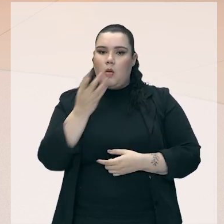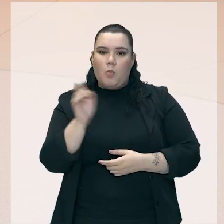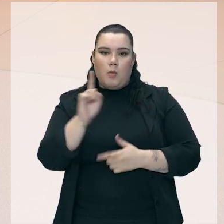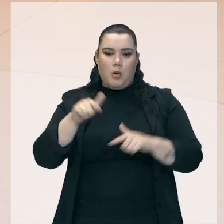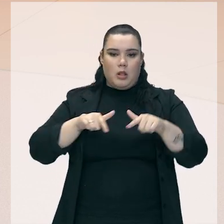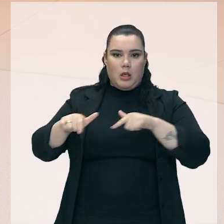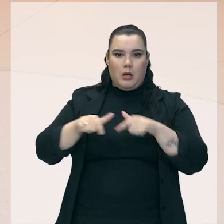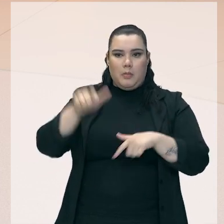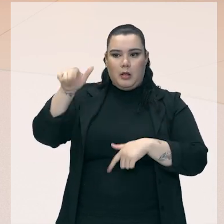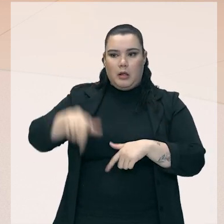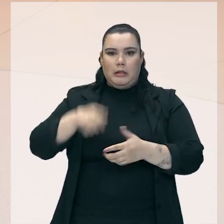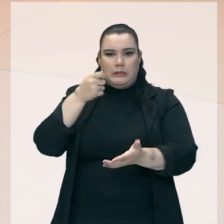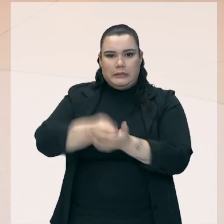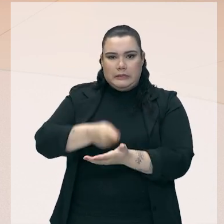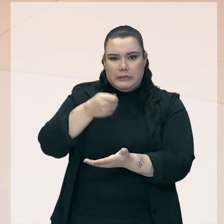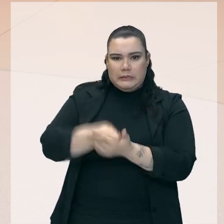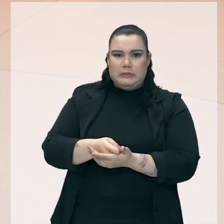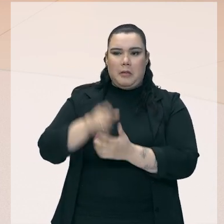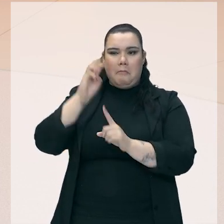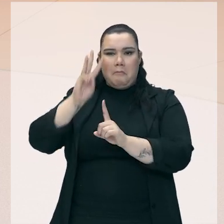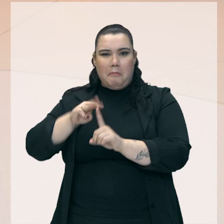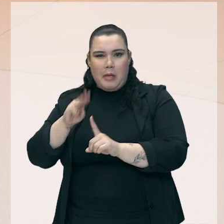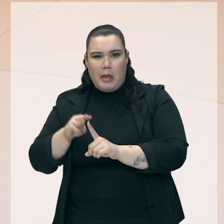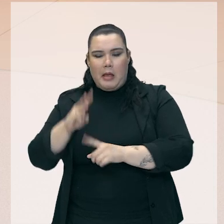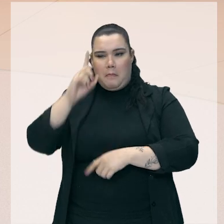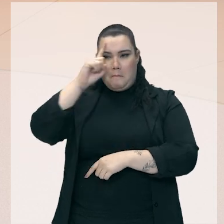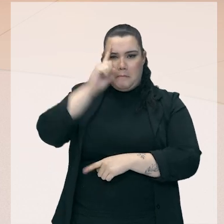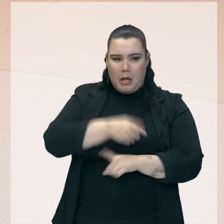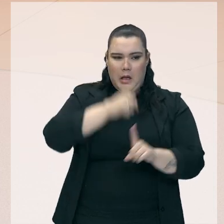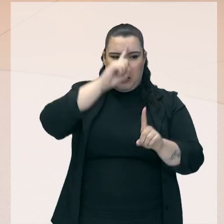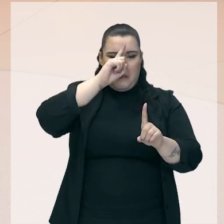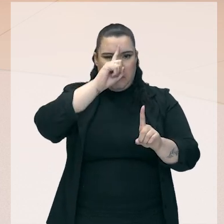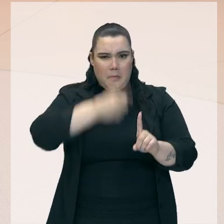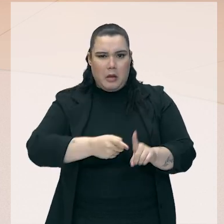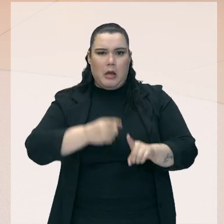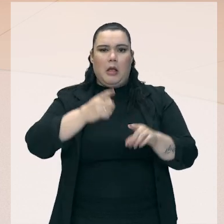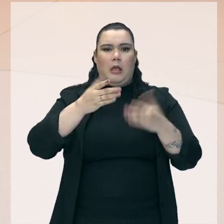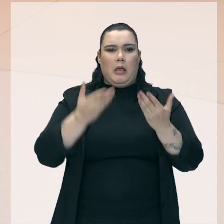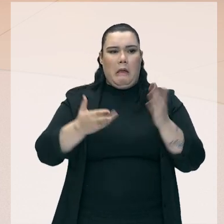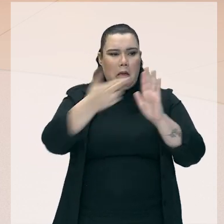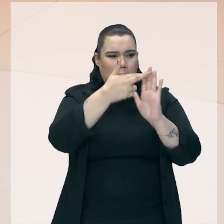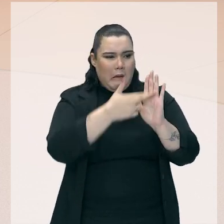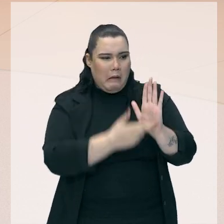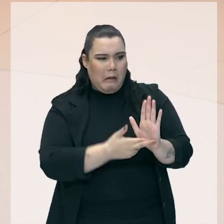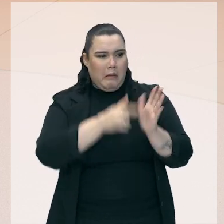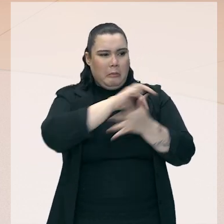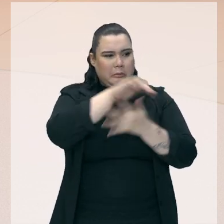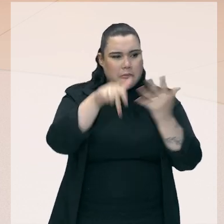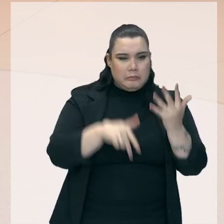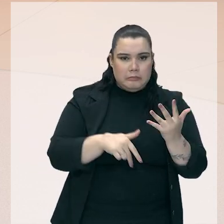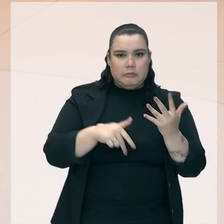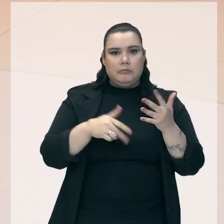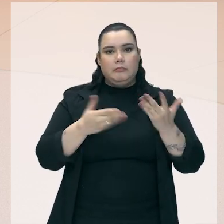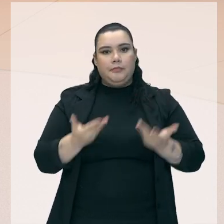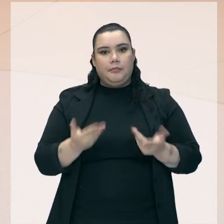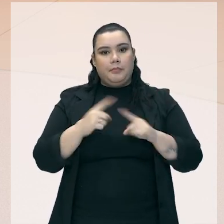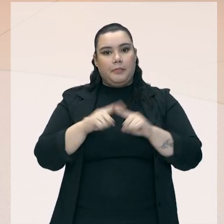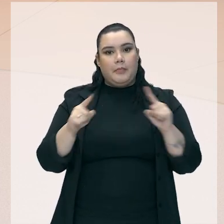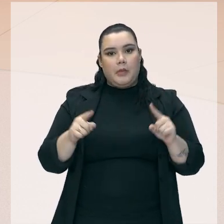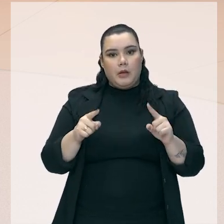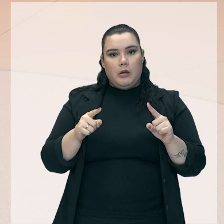há exigência por metas, exigência por cumprimentos, colocar um monte de regras, ou não sei o que, né? Sendo que